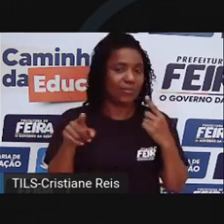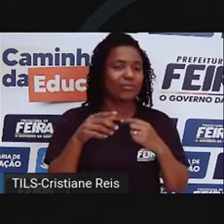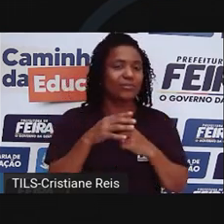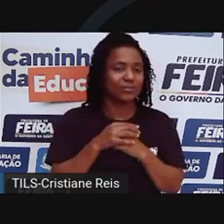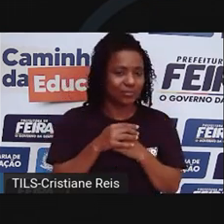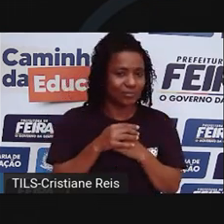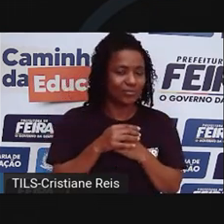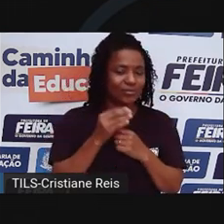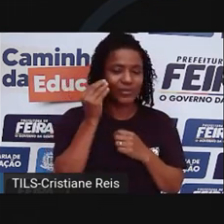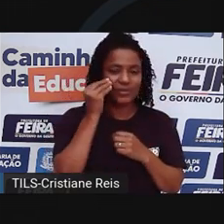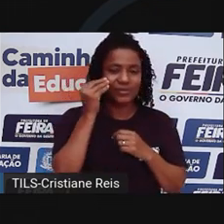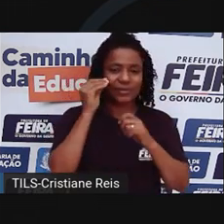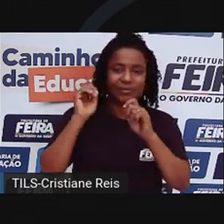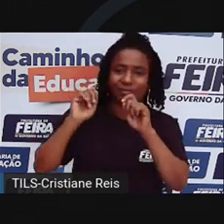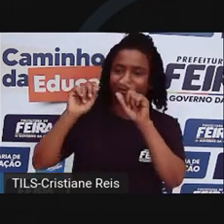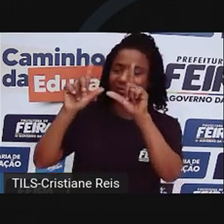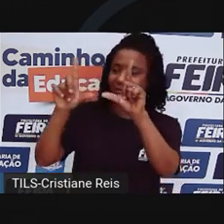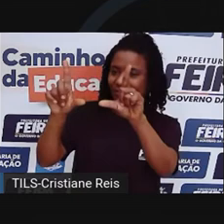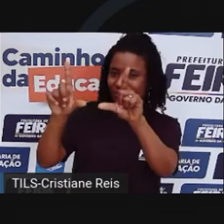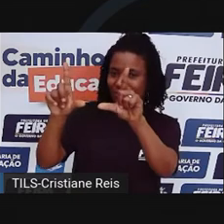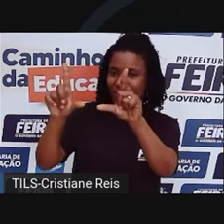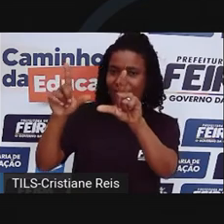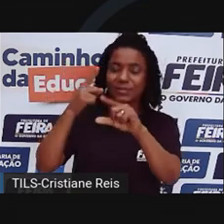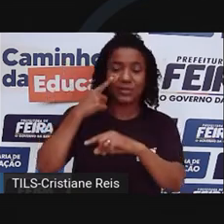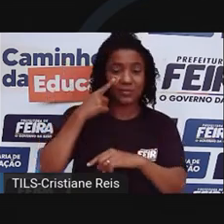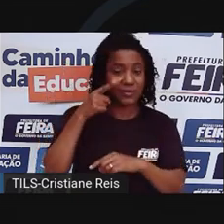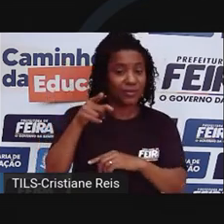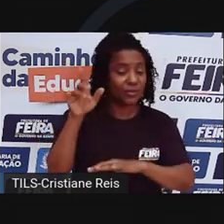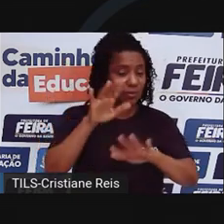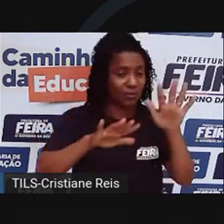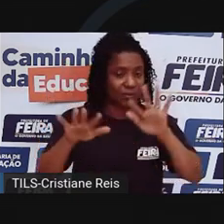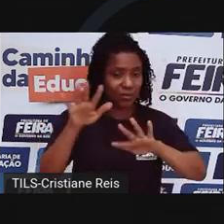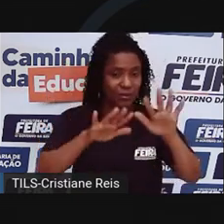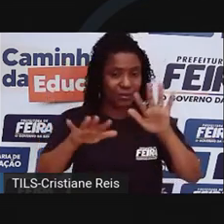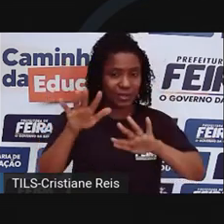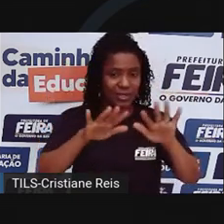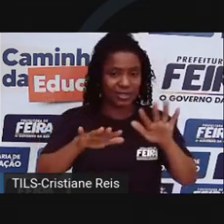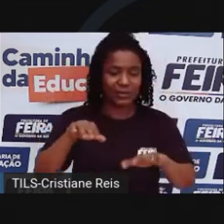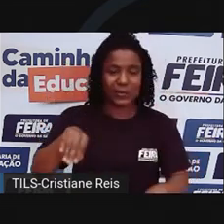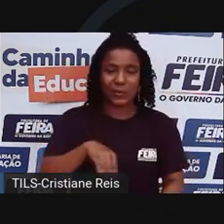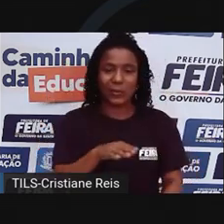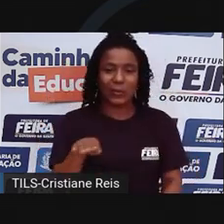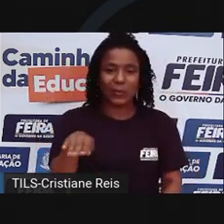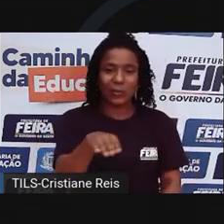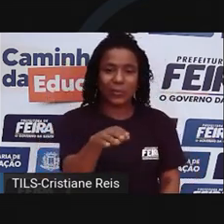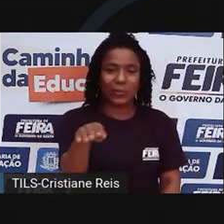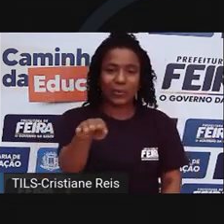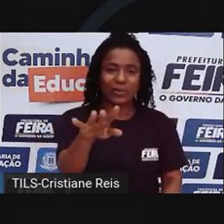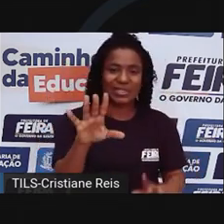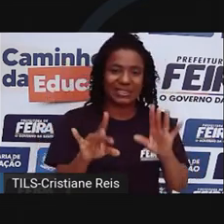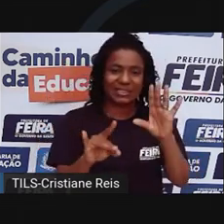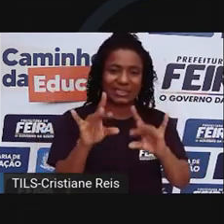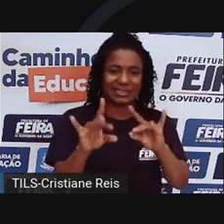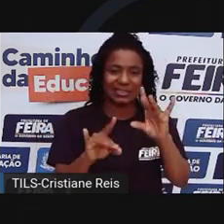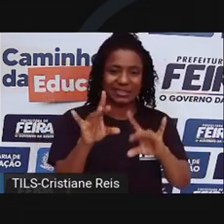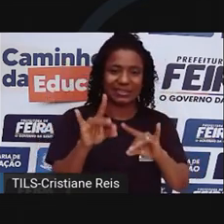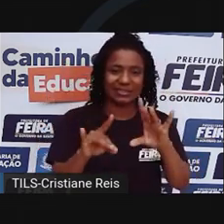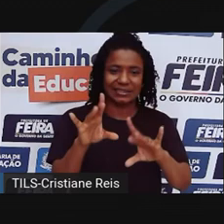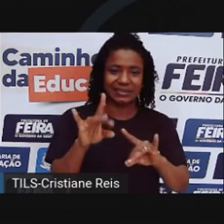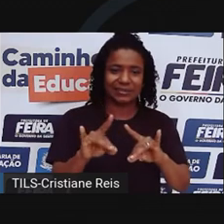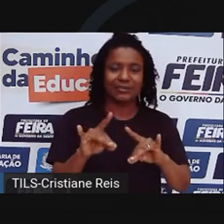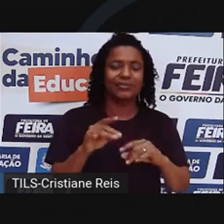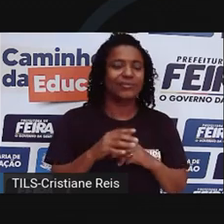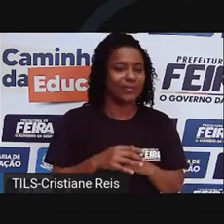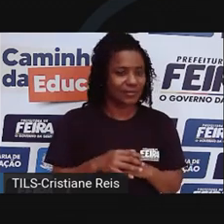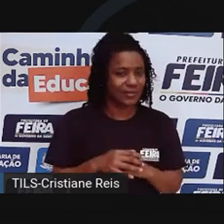aviso. Cuidado que a pista no trecho adiante está escorregadia. Esta outra informa que é